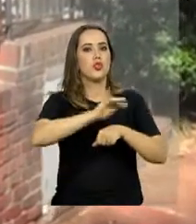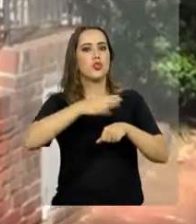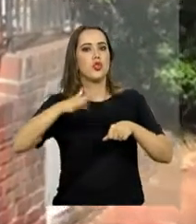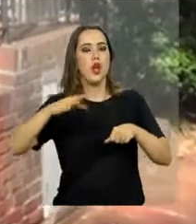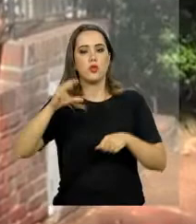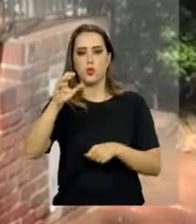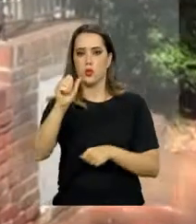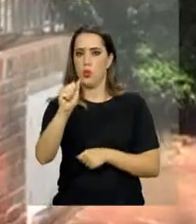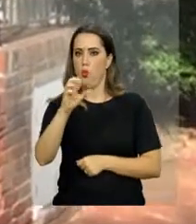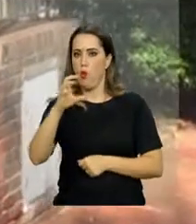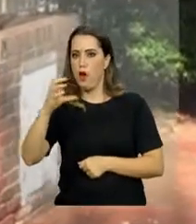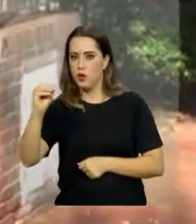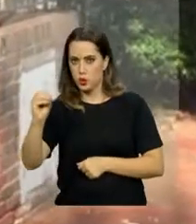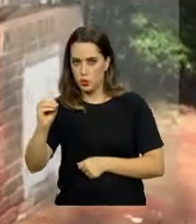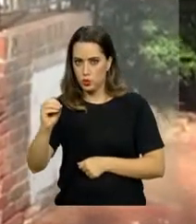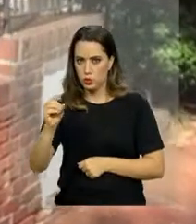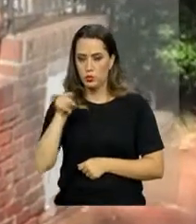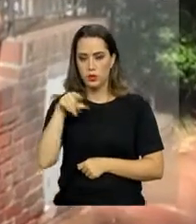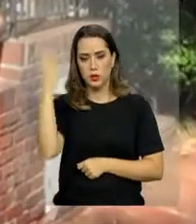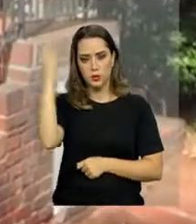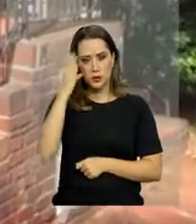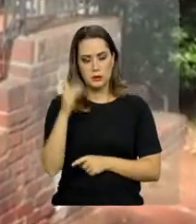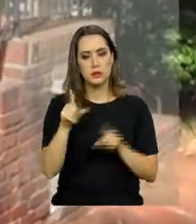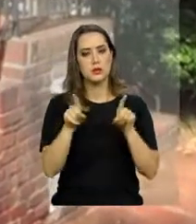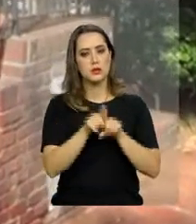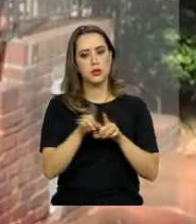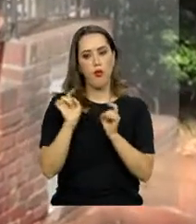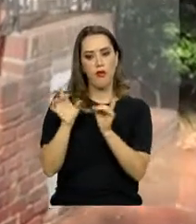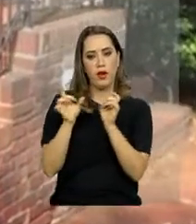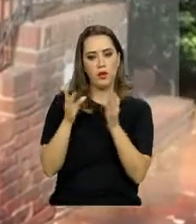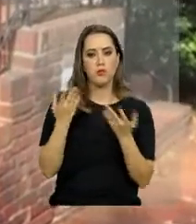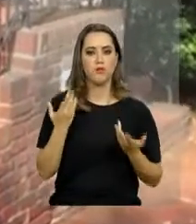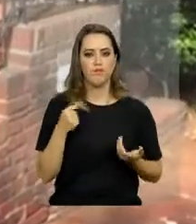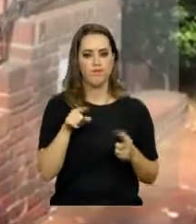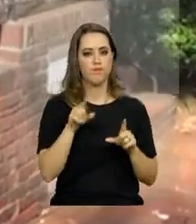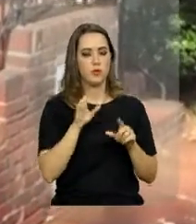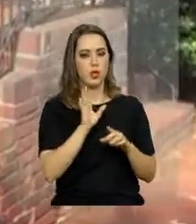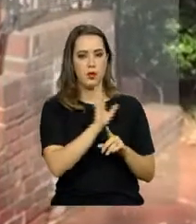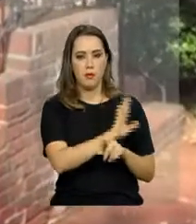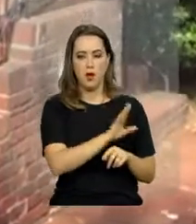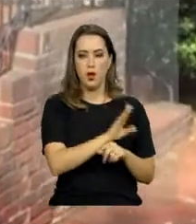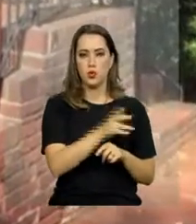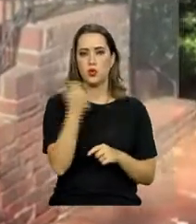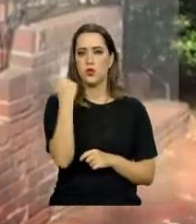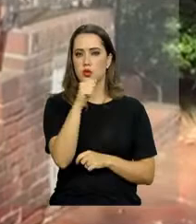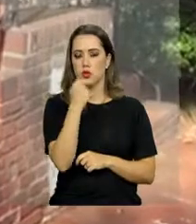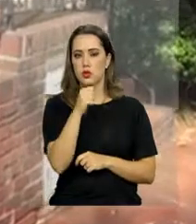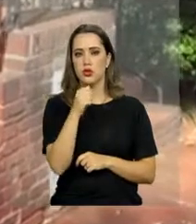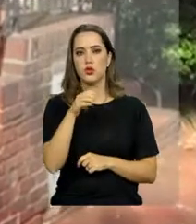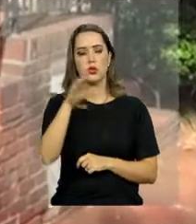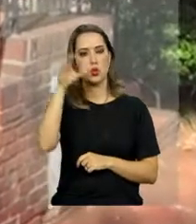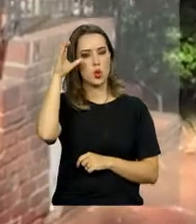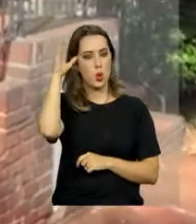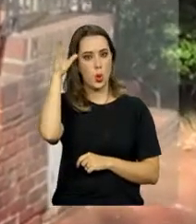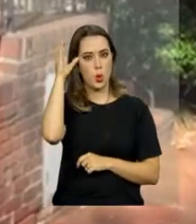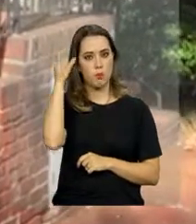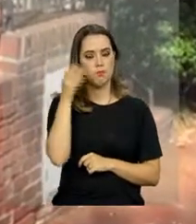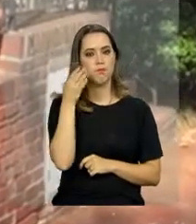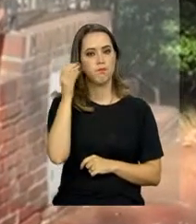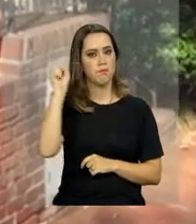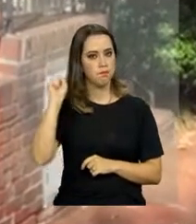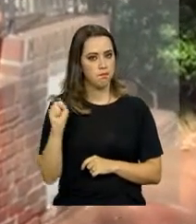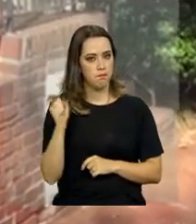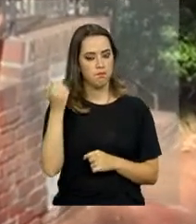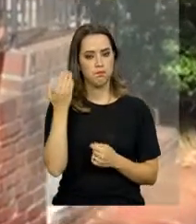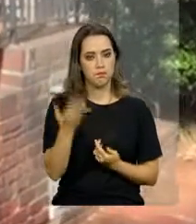eles o Brasil. Além do Brasil, também serão beneficiados com a flexibilização Argentina e Coreia do Sul. Com a decisão